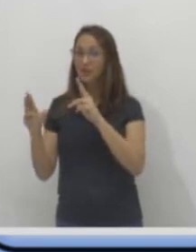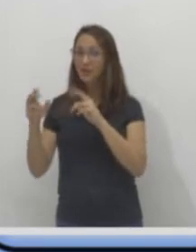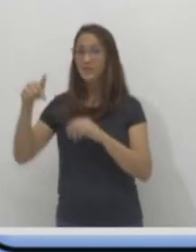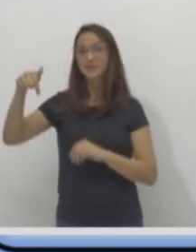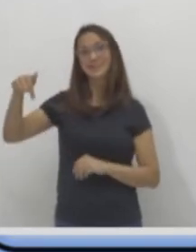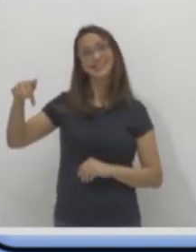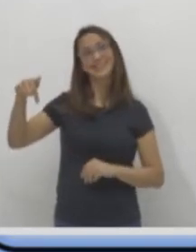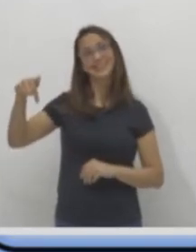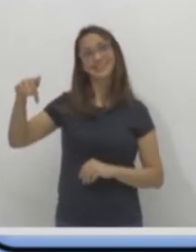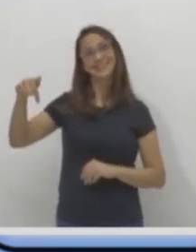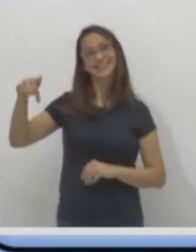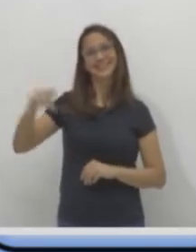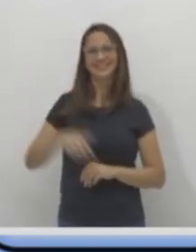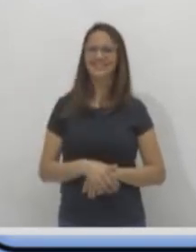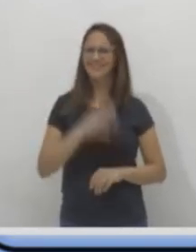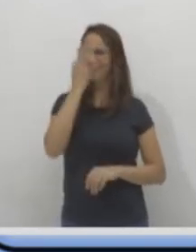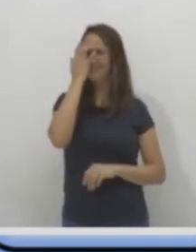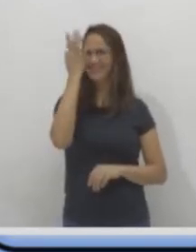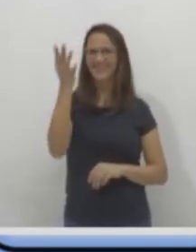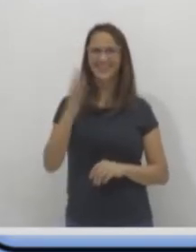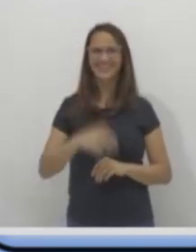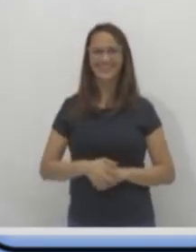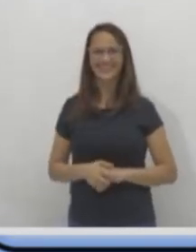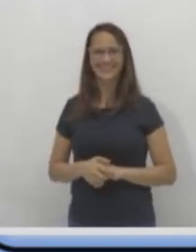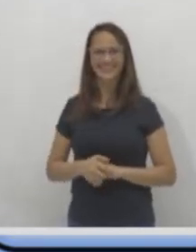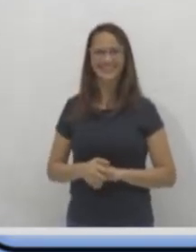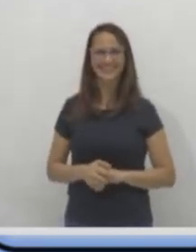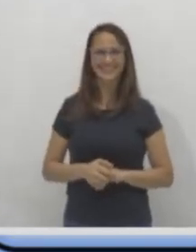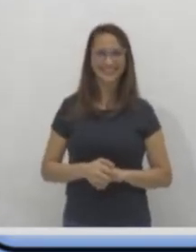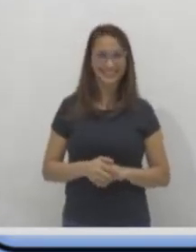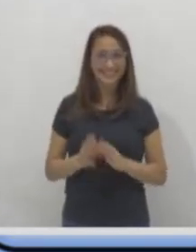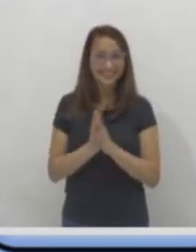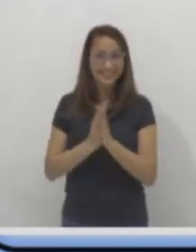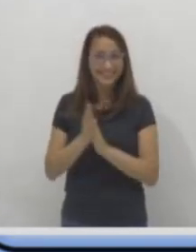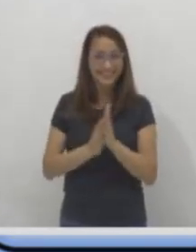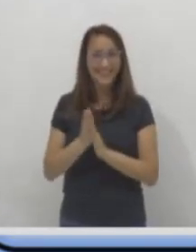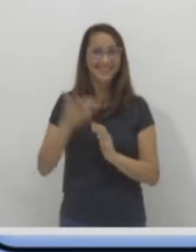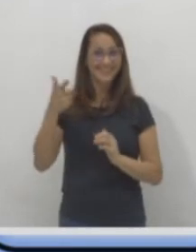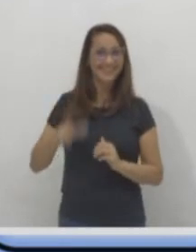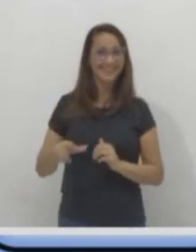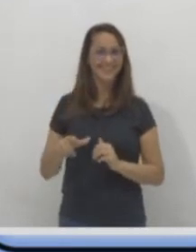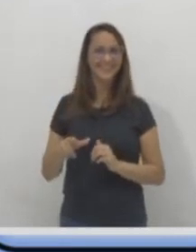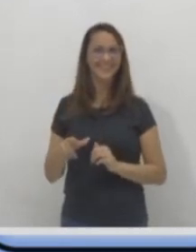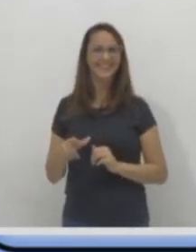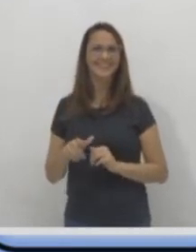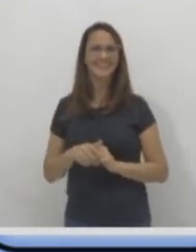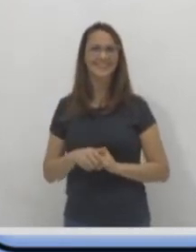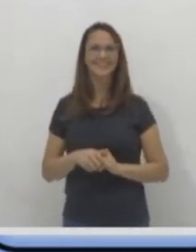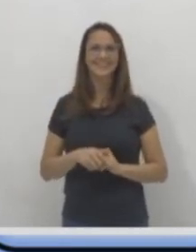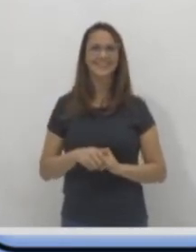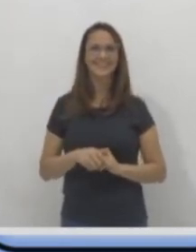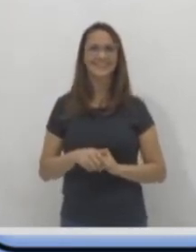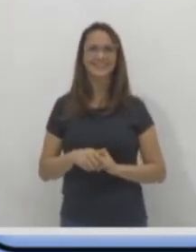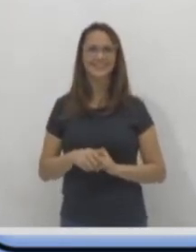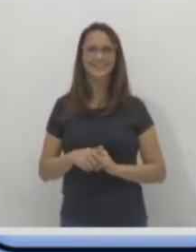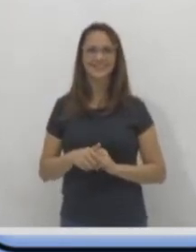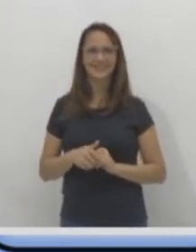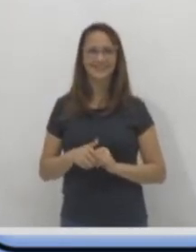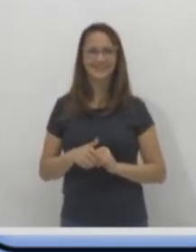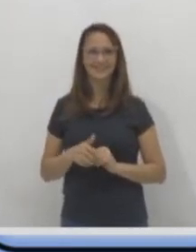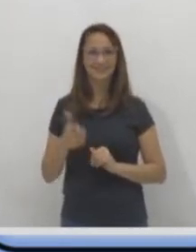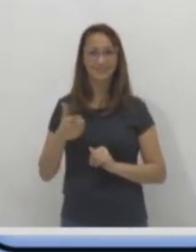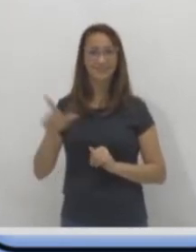Viu como foi fácil? Vamos fazer uma outra atividade para ver se vocês estão craques mesmo. Só que agora vai ser o seu elefante.